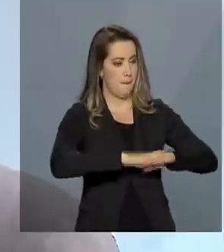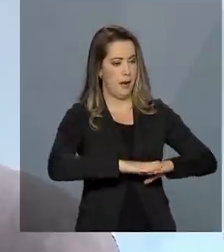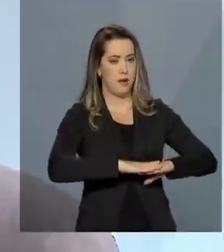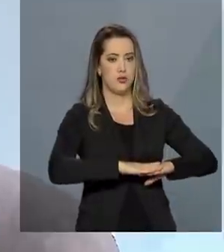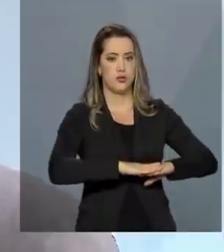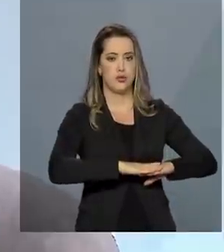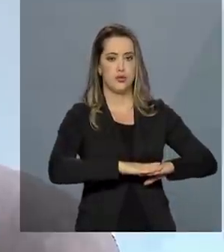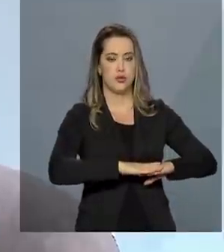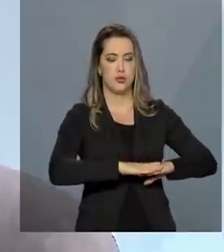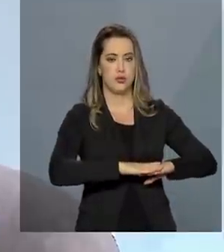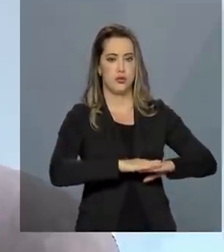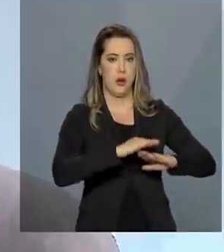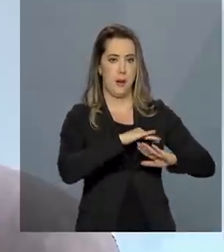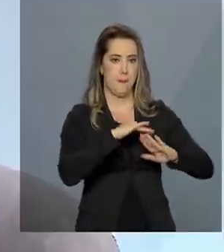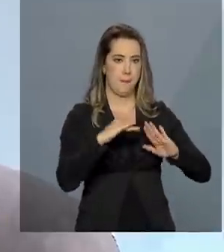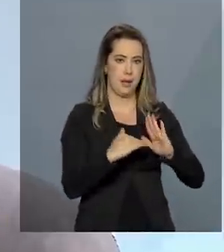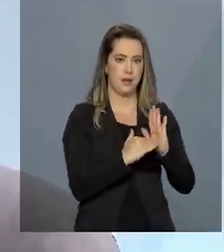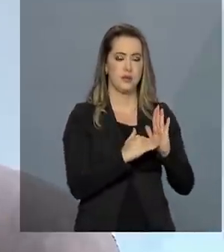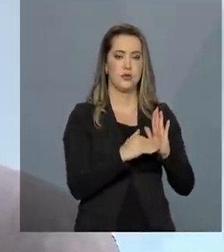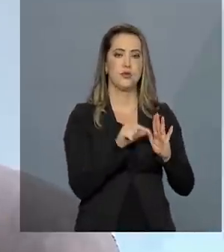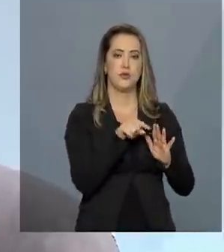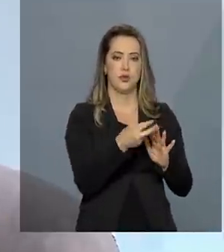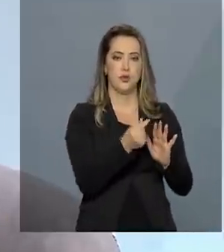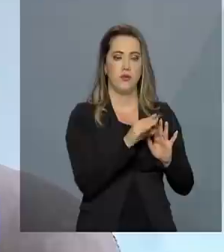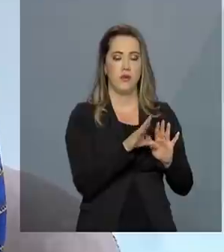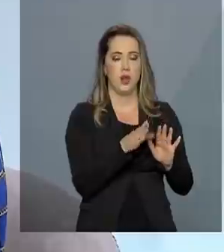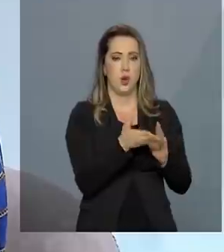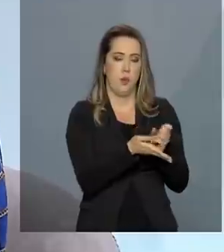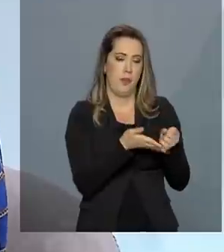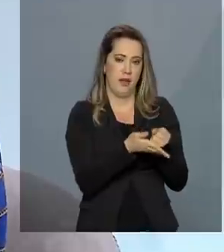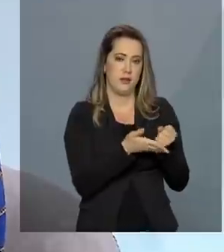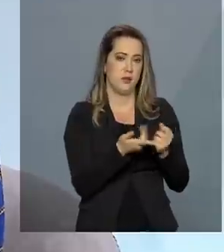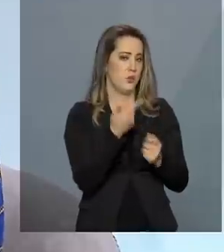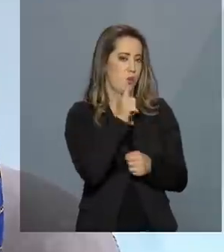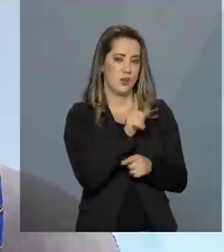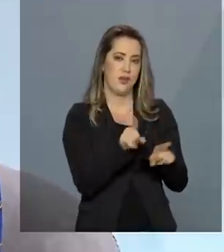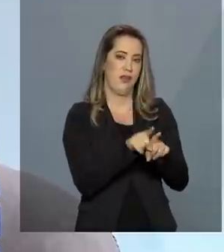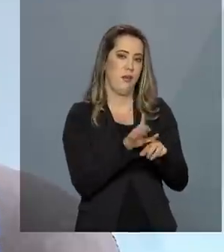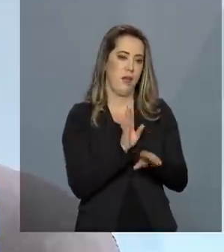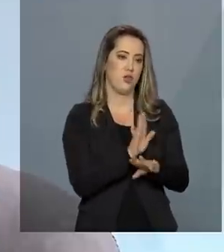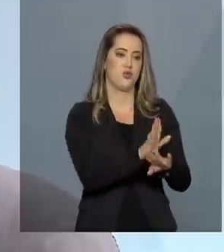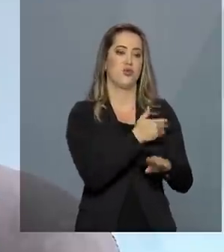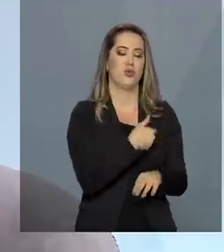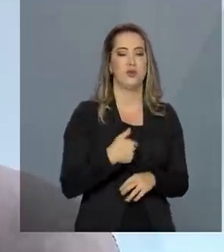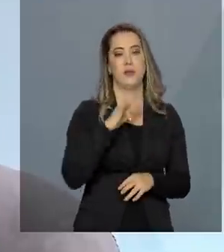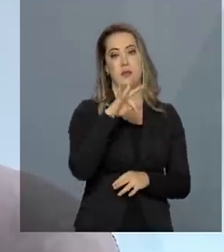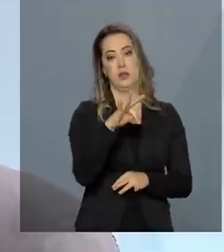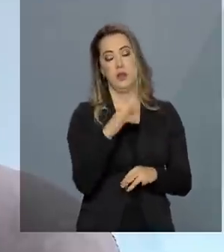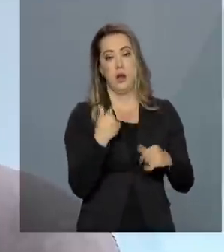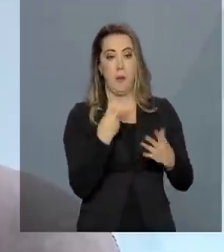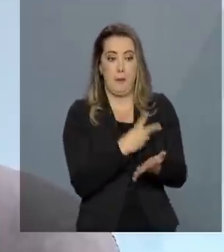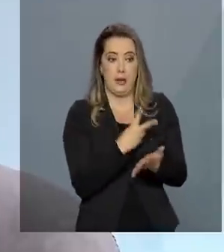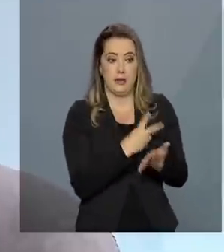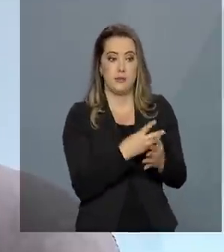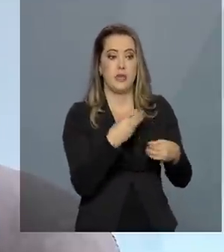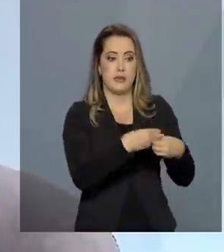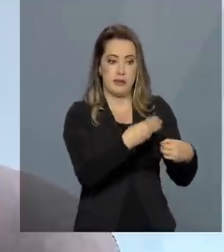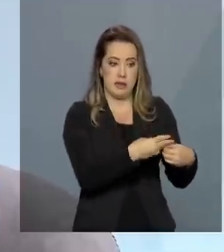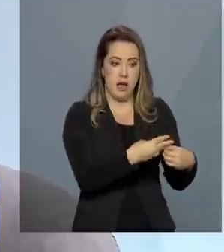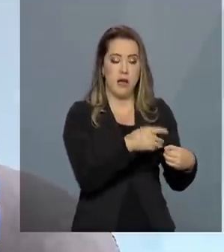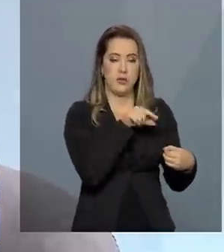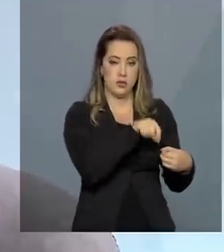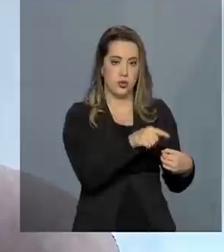desse valor mínimo, eles acabavam não recebendo a complementação da União. Mesmo que esses municípios não